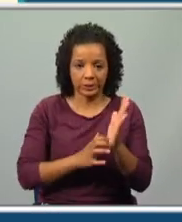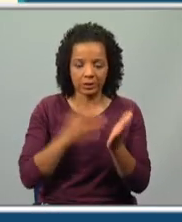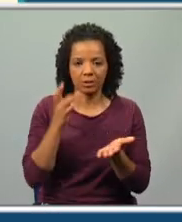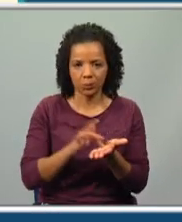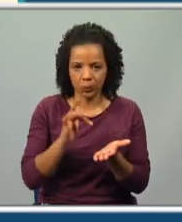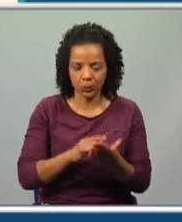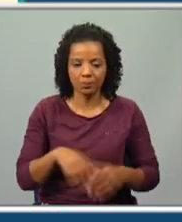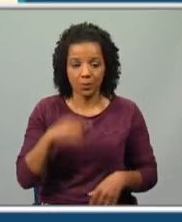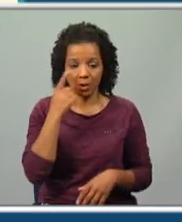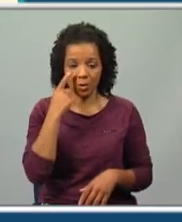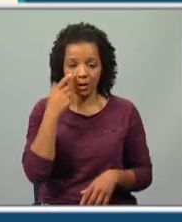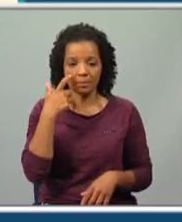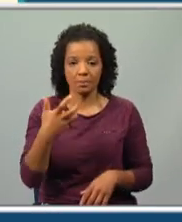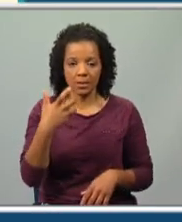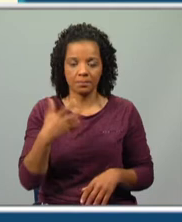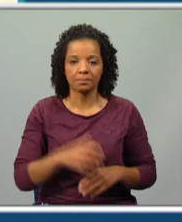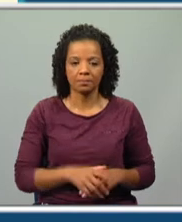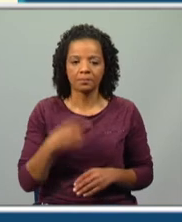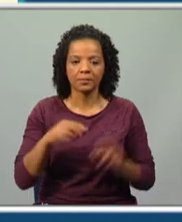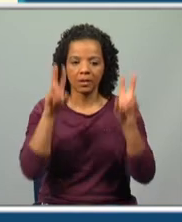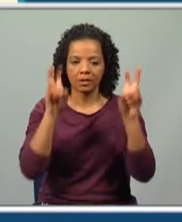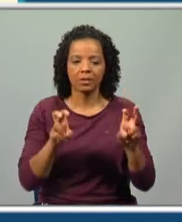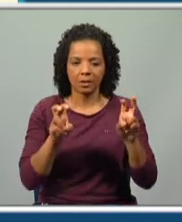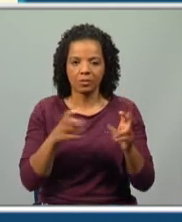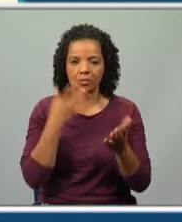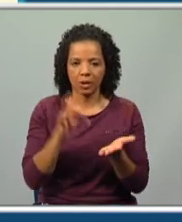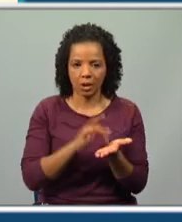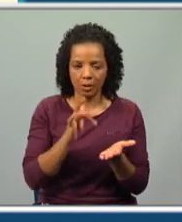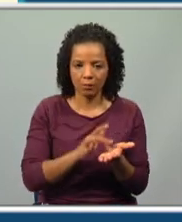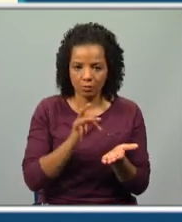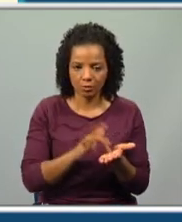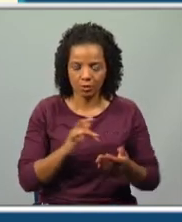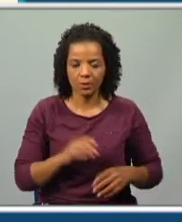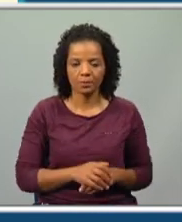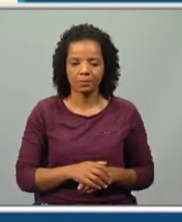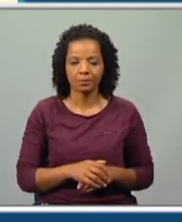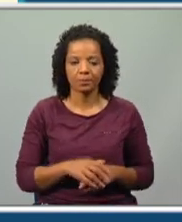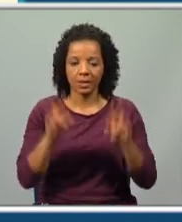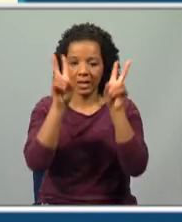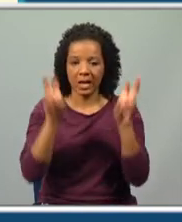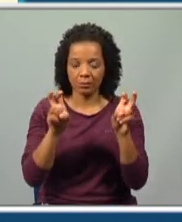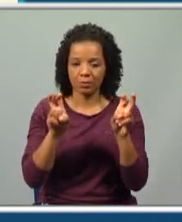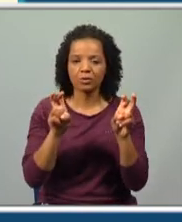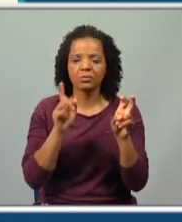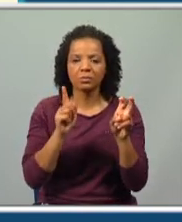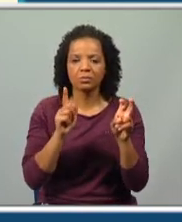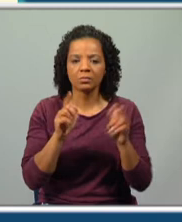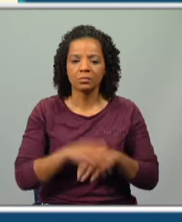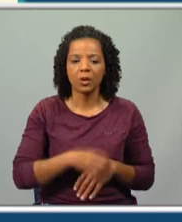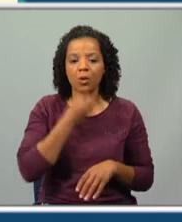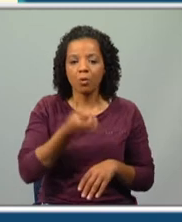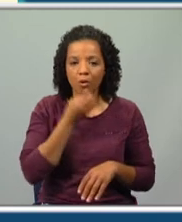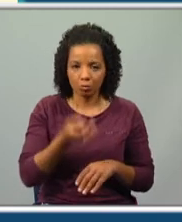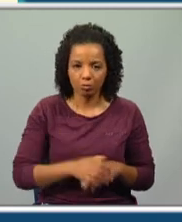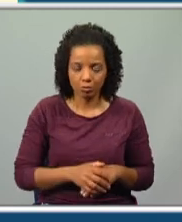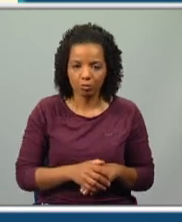Repara que, sublinhado, temos os títulos dos romances, dos livros e, entre aspas, os títulos dos contos,